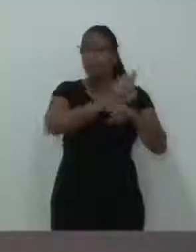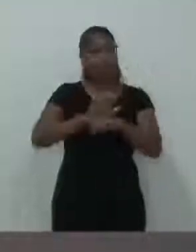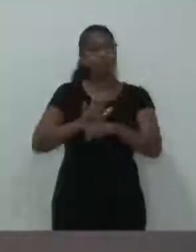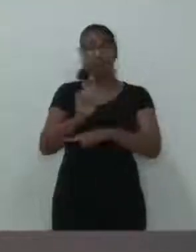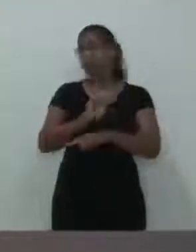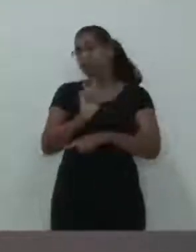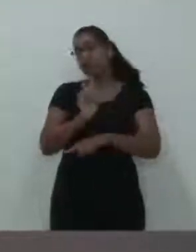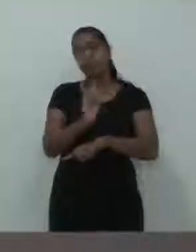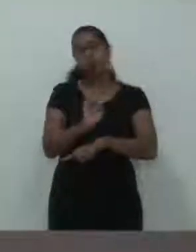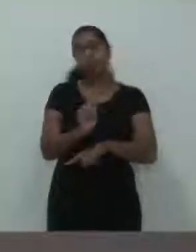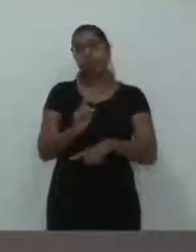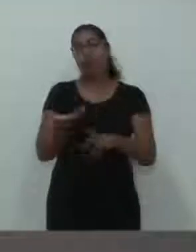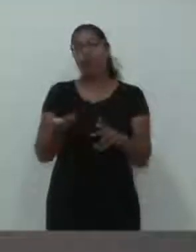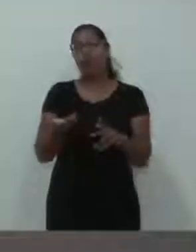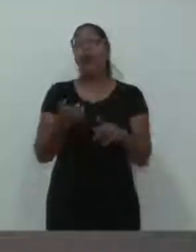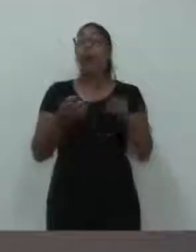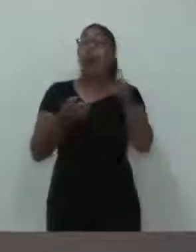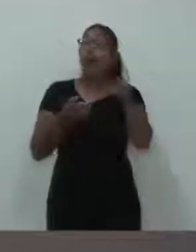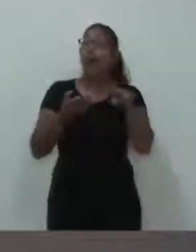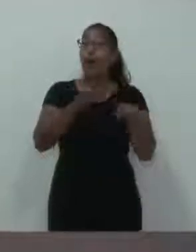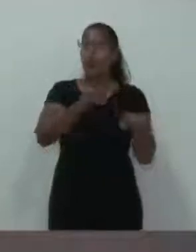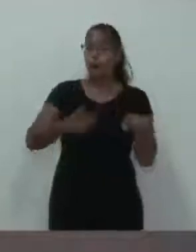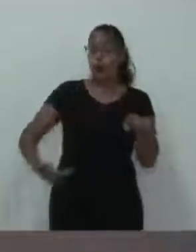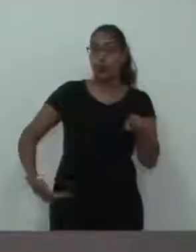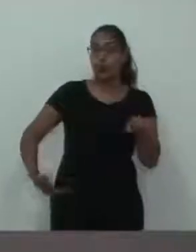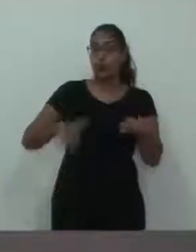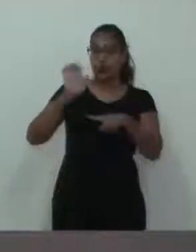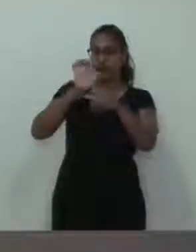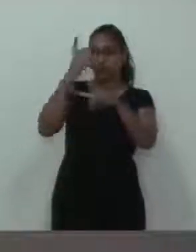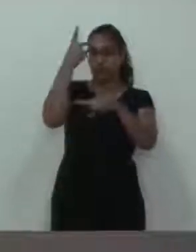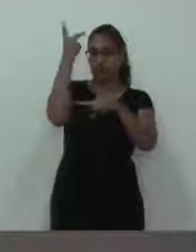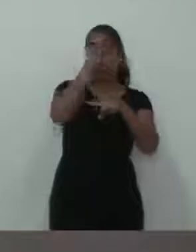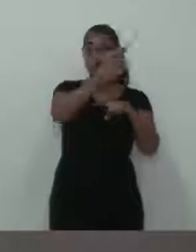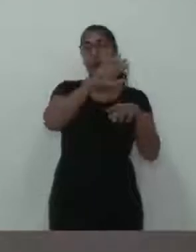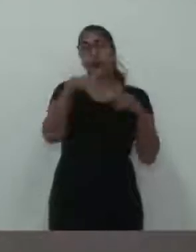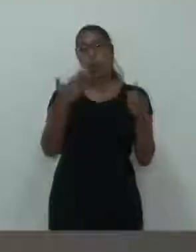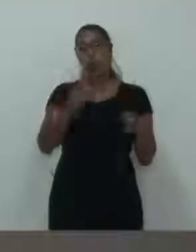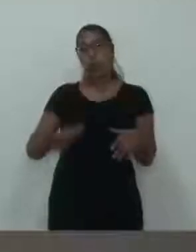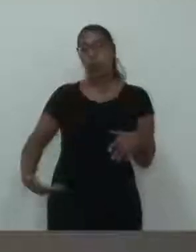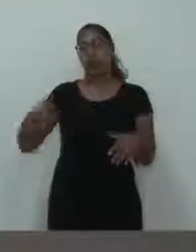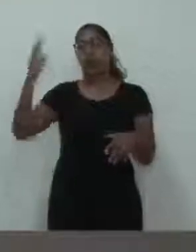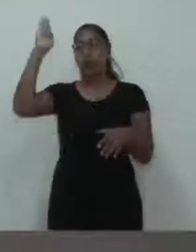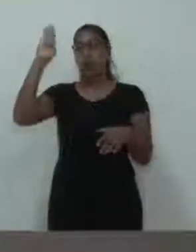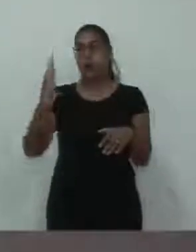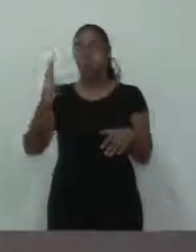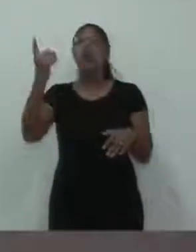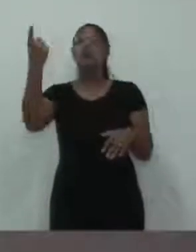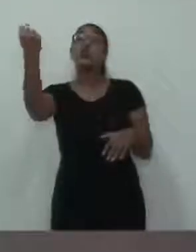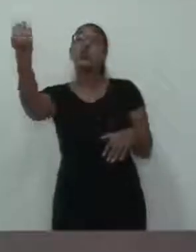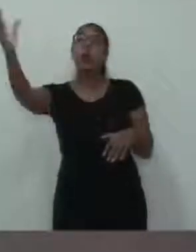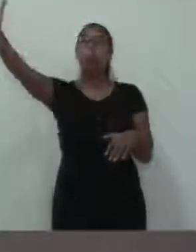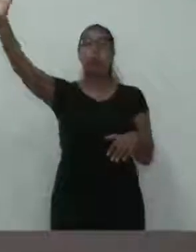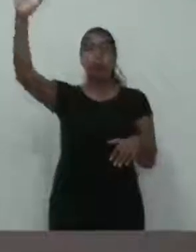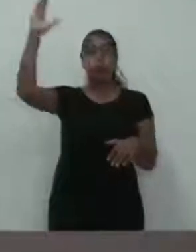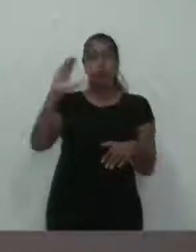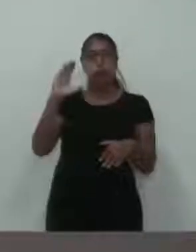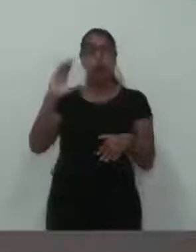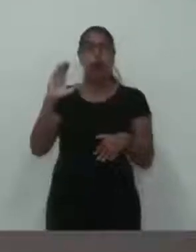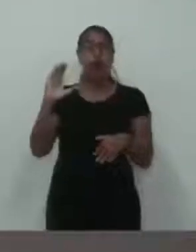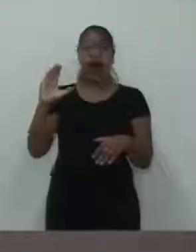O governo que já manda muito pouco dinheiro para a saúde em nosso município. E quando eu digo governos, os governos